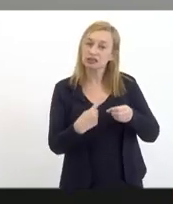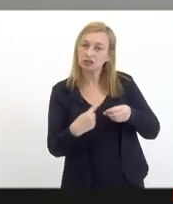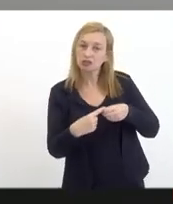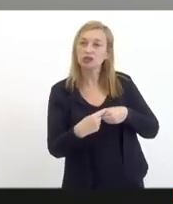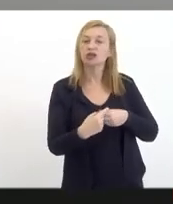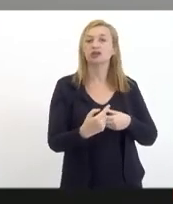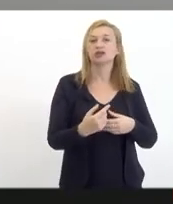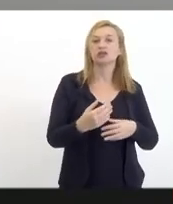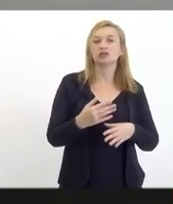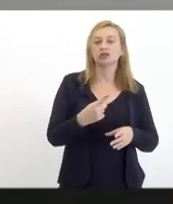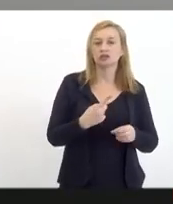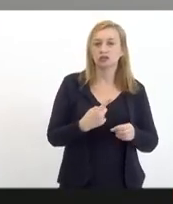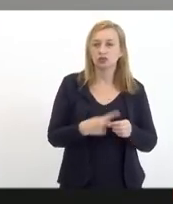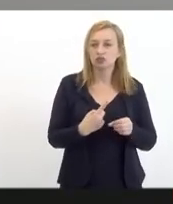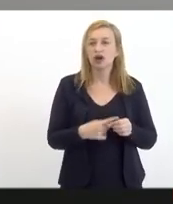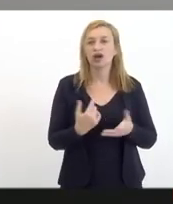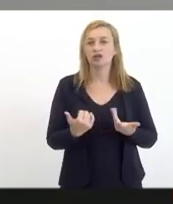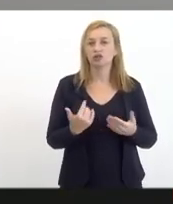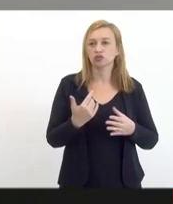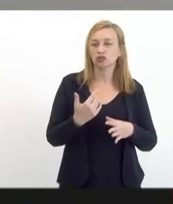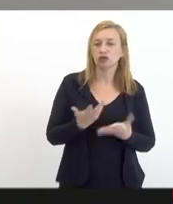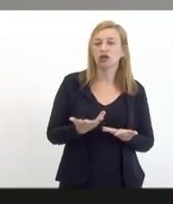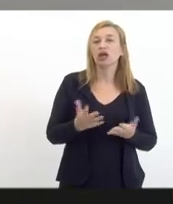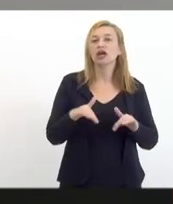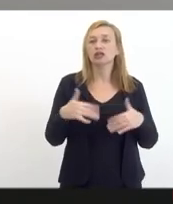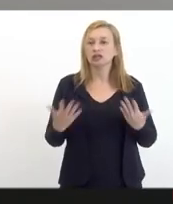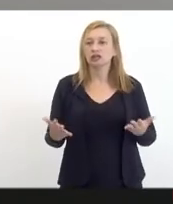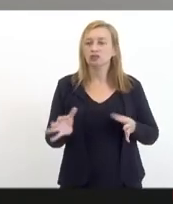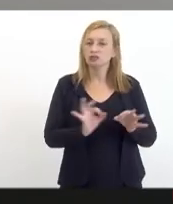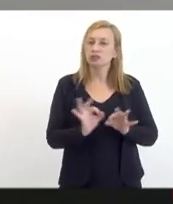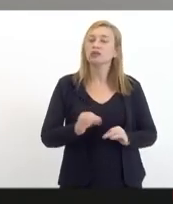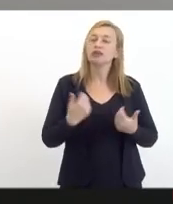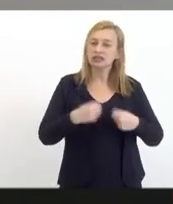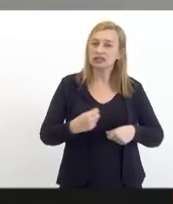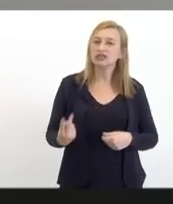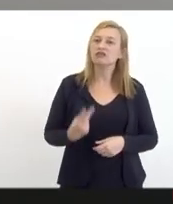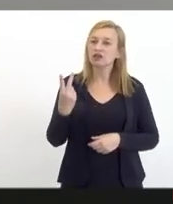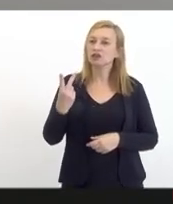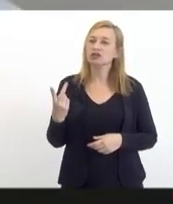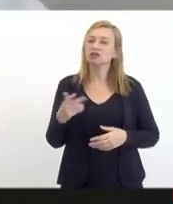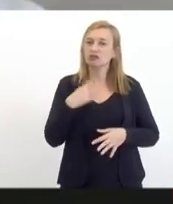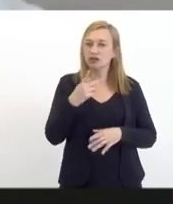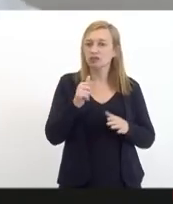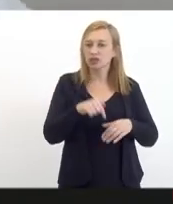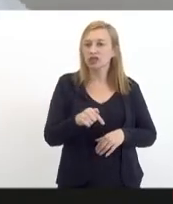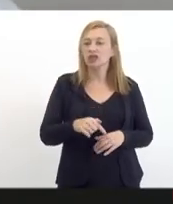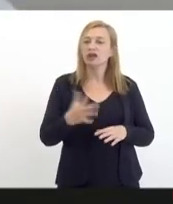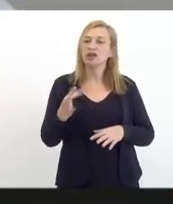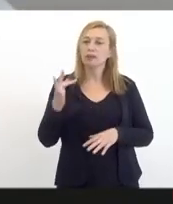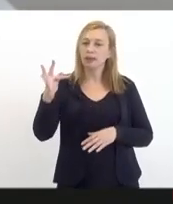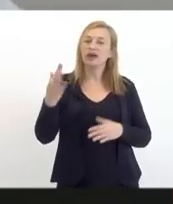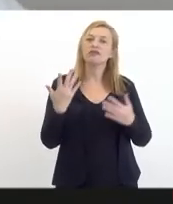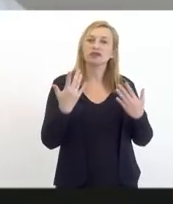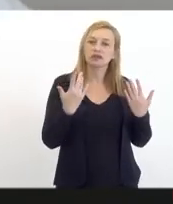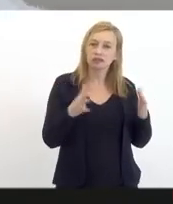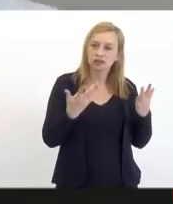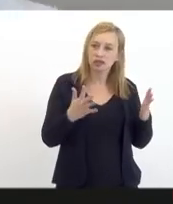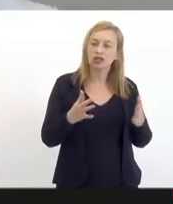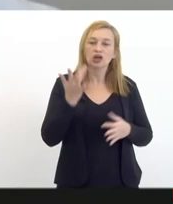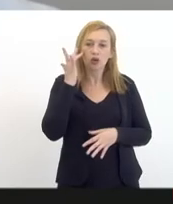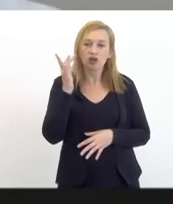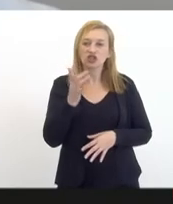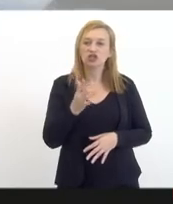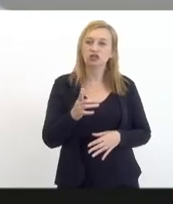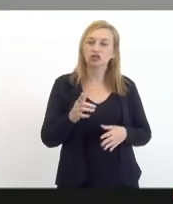as administrações locais e o plano local tem que ser muito valorizado como fazemos hoje aqui então é fazer essa breve saudação e acho que a gente está